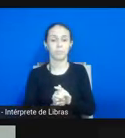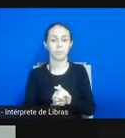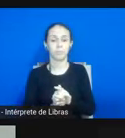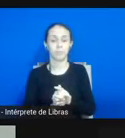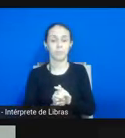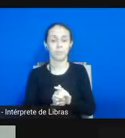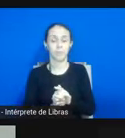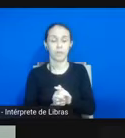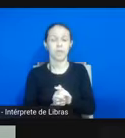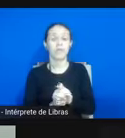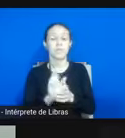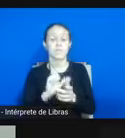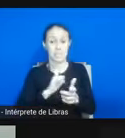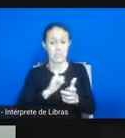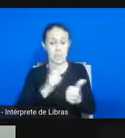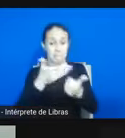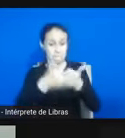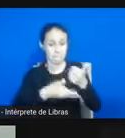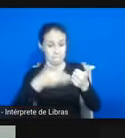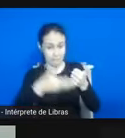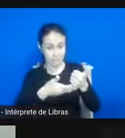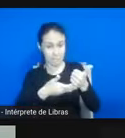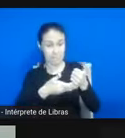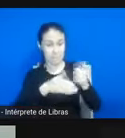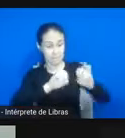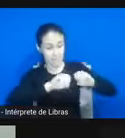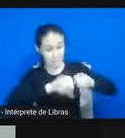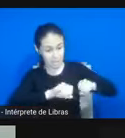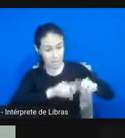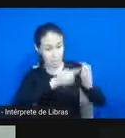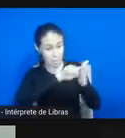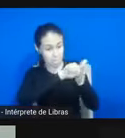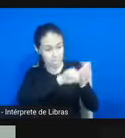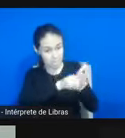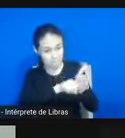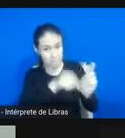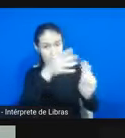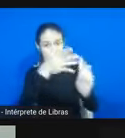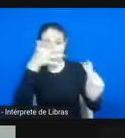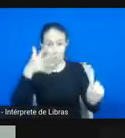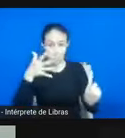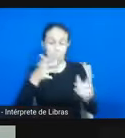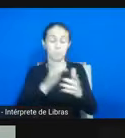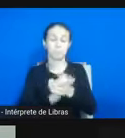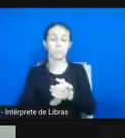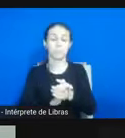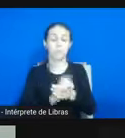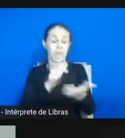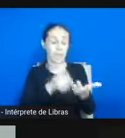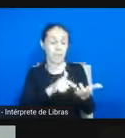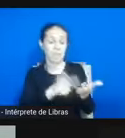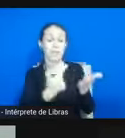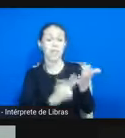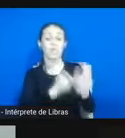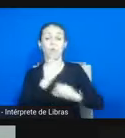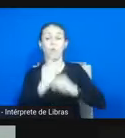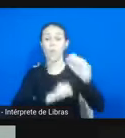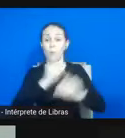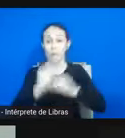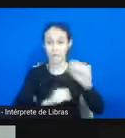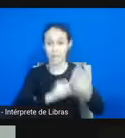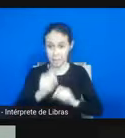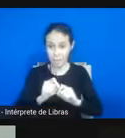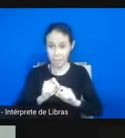a pesquisa e a extensão ou seja, é um livro que é a prova de que essas ações elas são viáveis